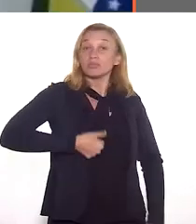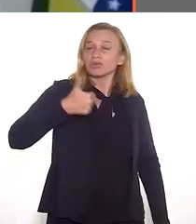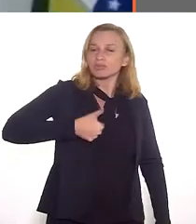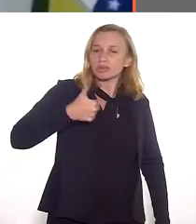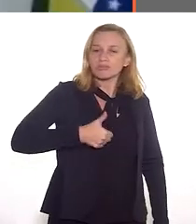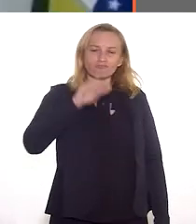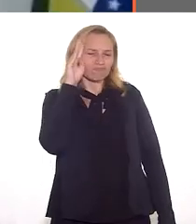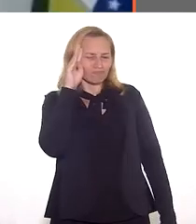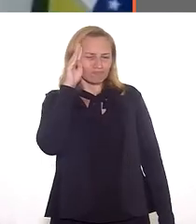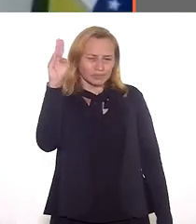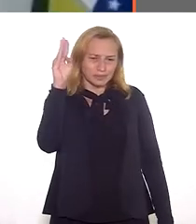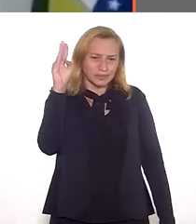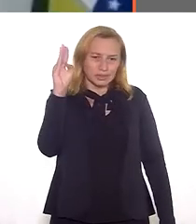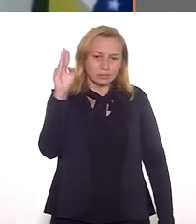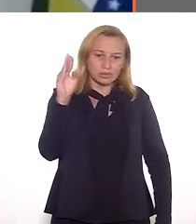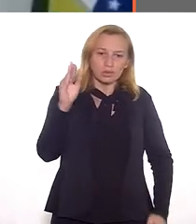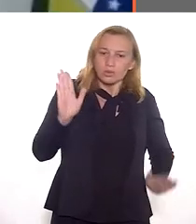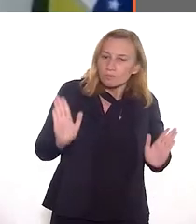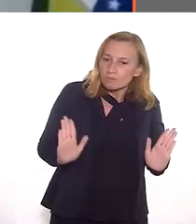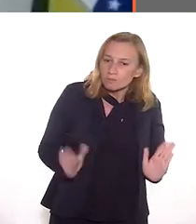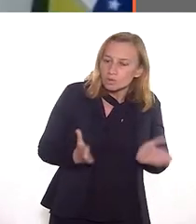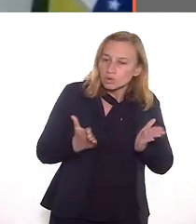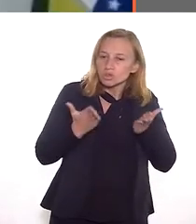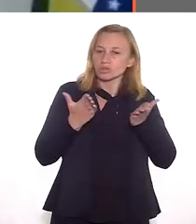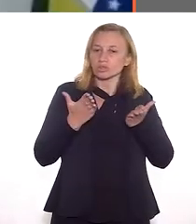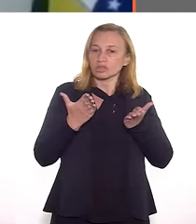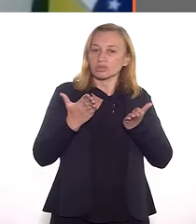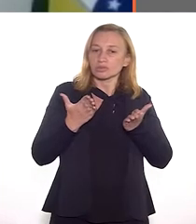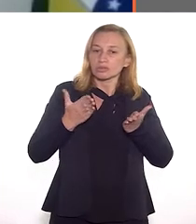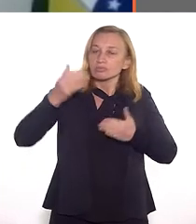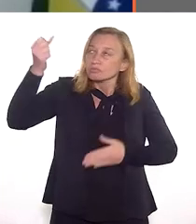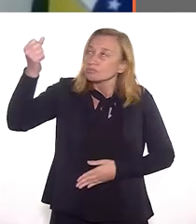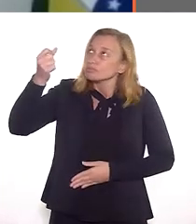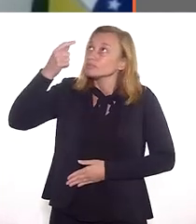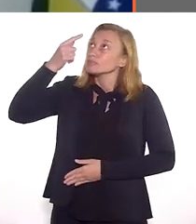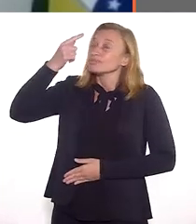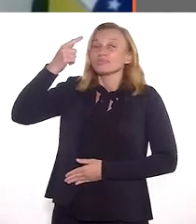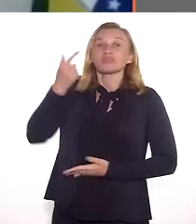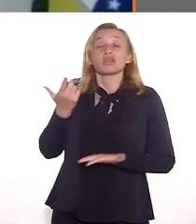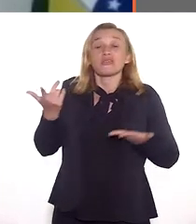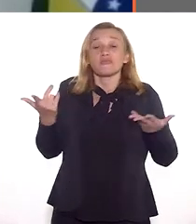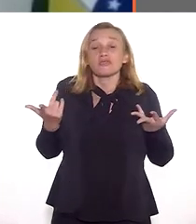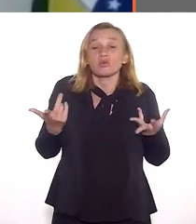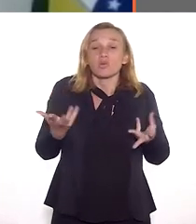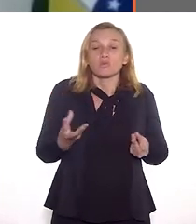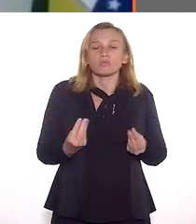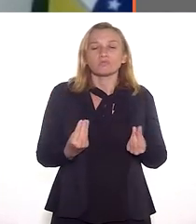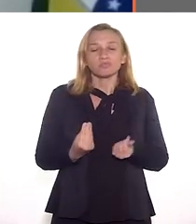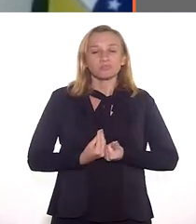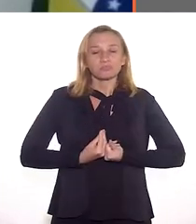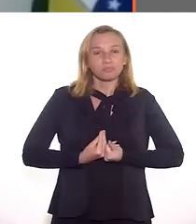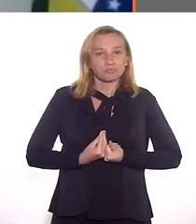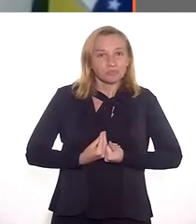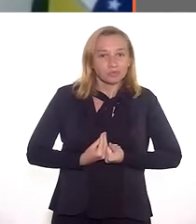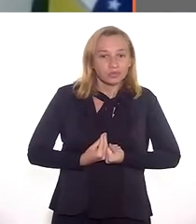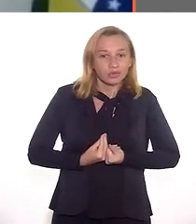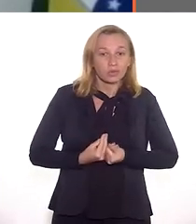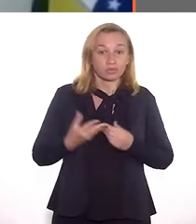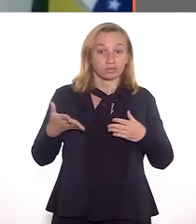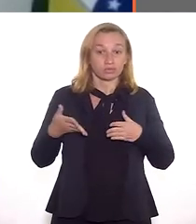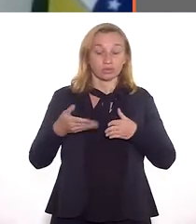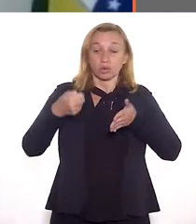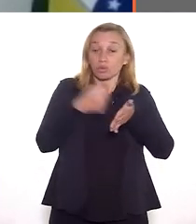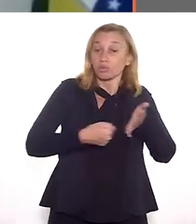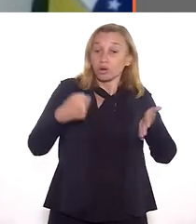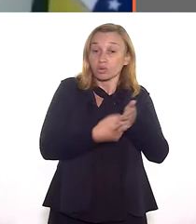lugar, a principal motivação, a principal inspiração tem a ver com a luta